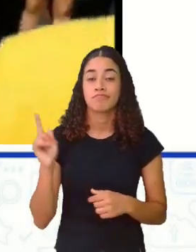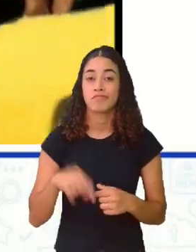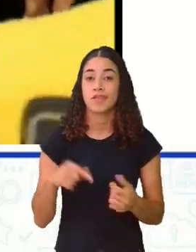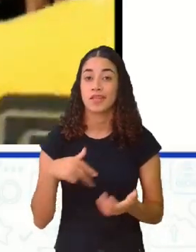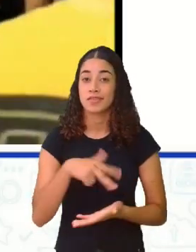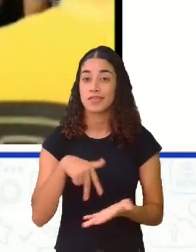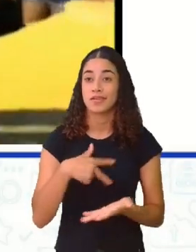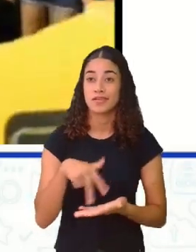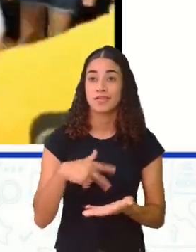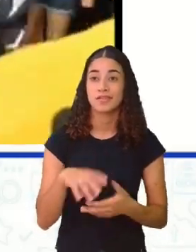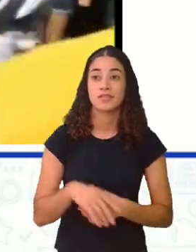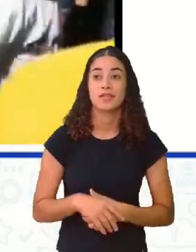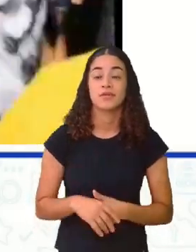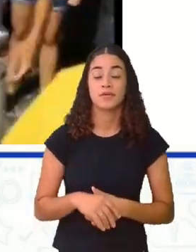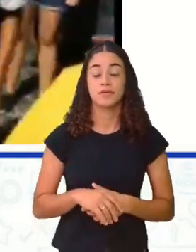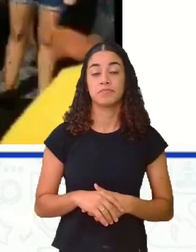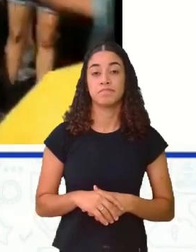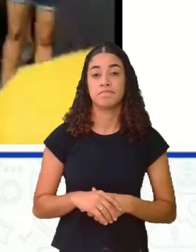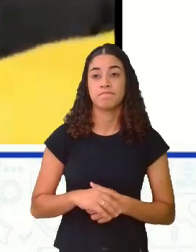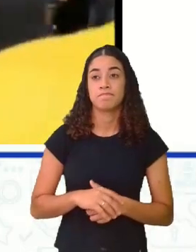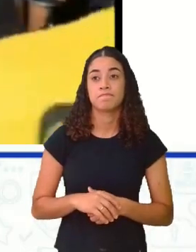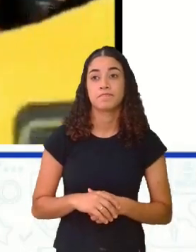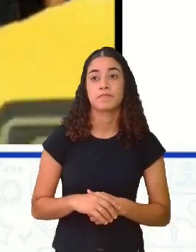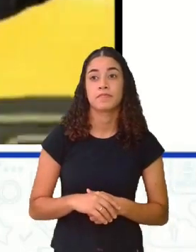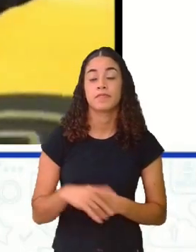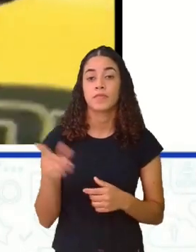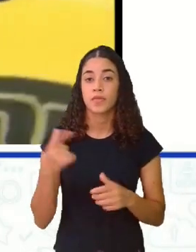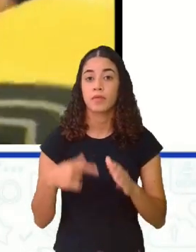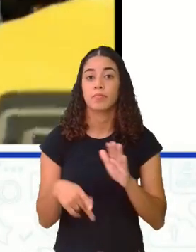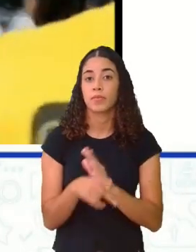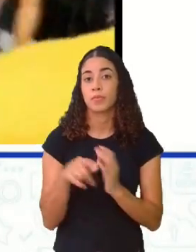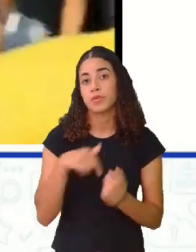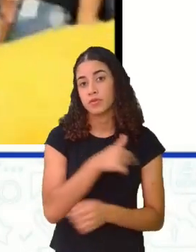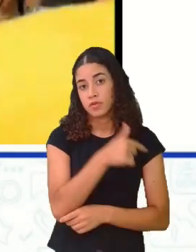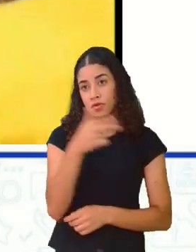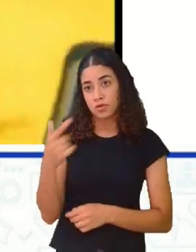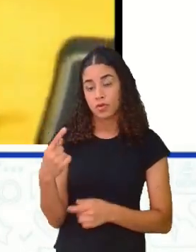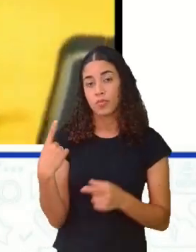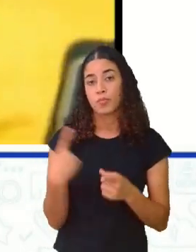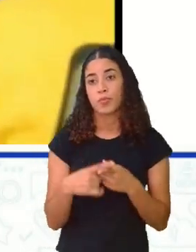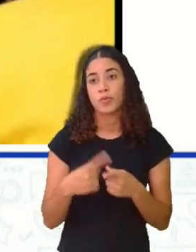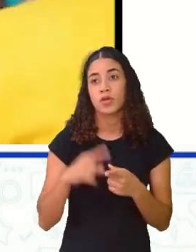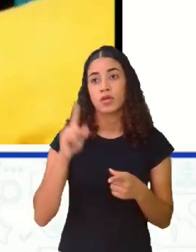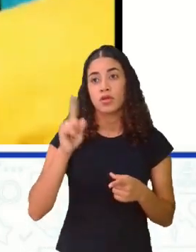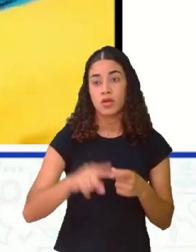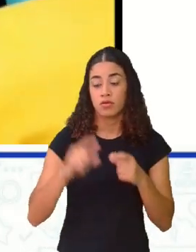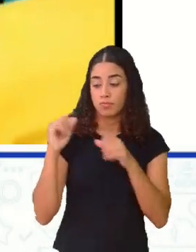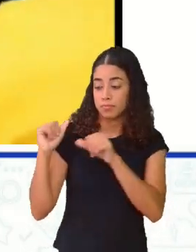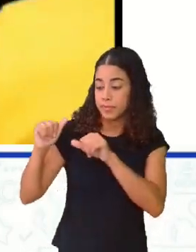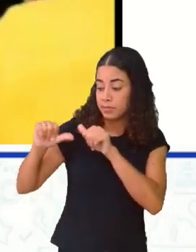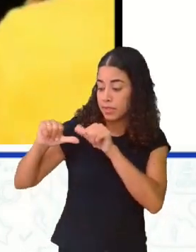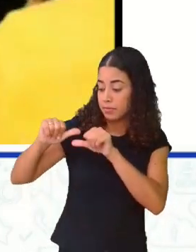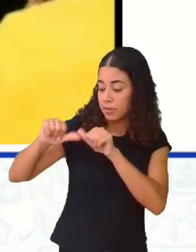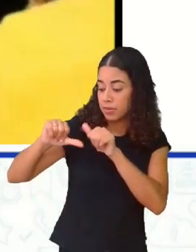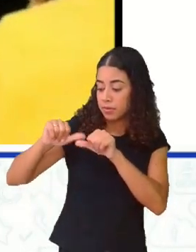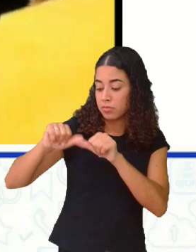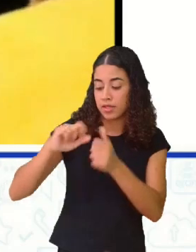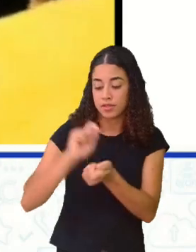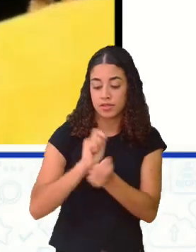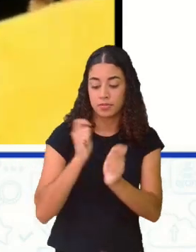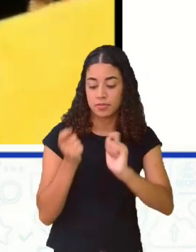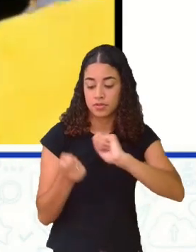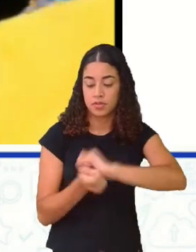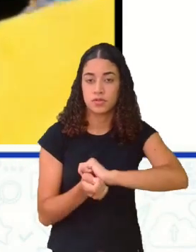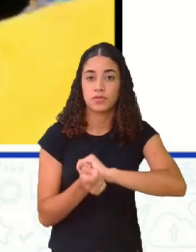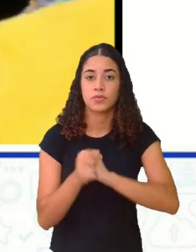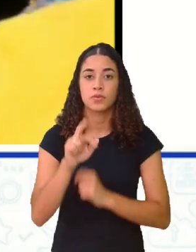vem no folguê do natalino, porque ela é uma alteração, ela é uma modificação